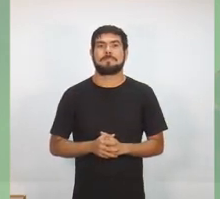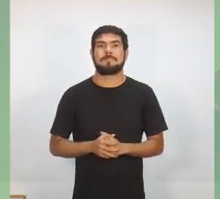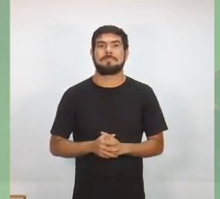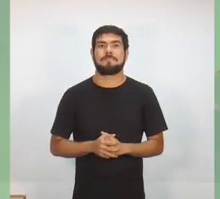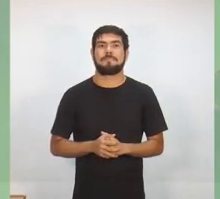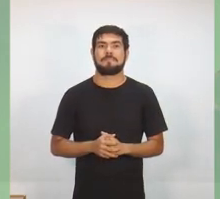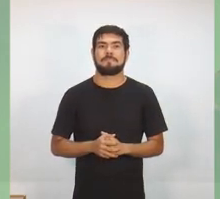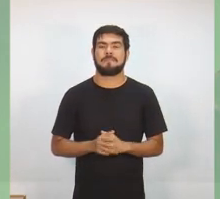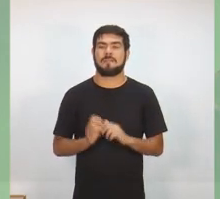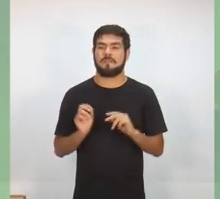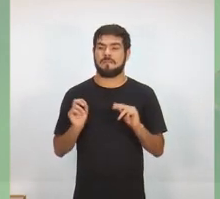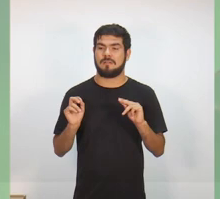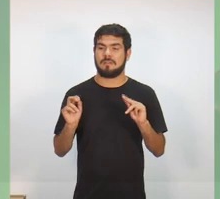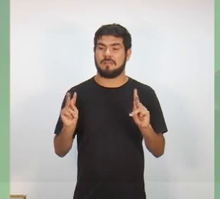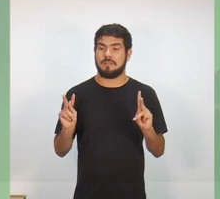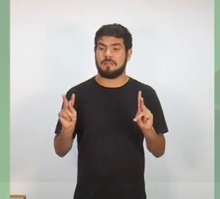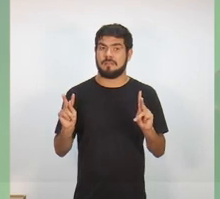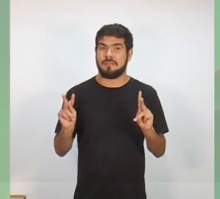Ok.